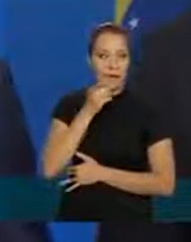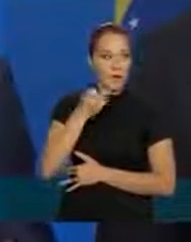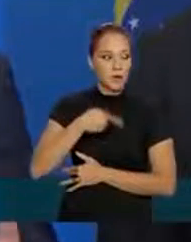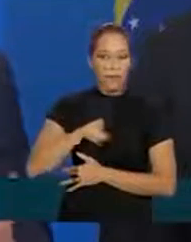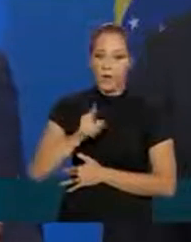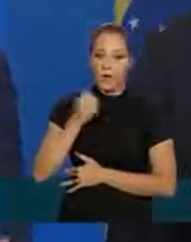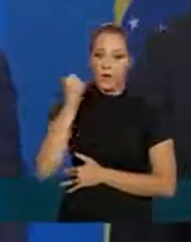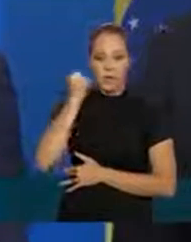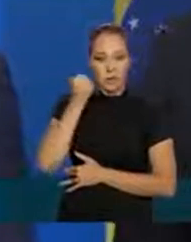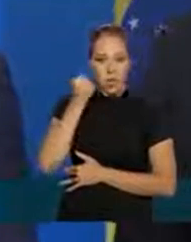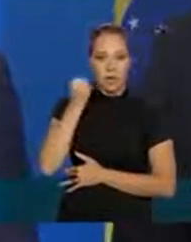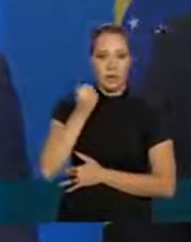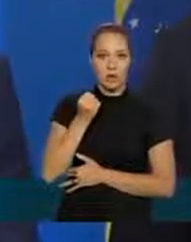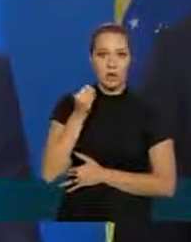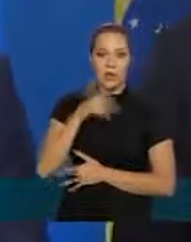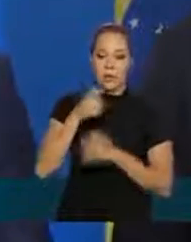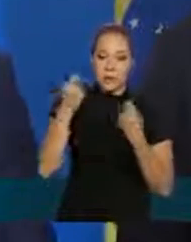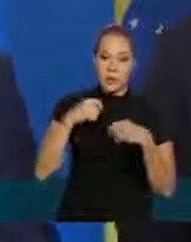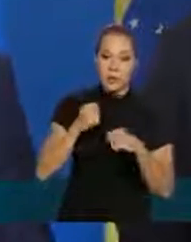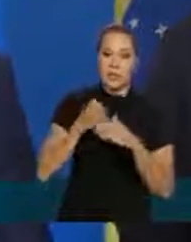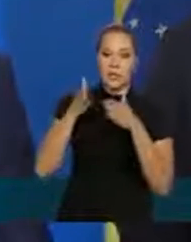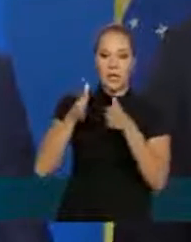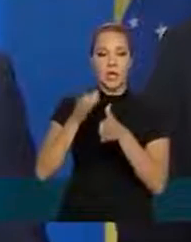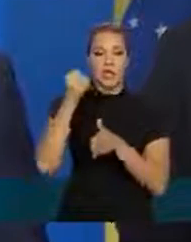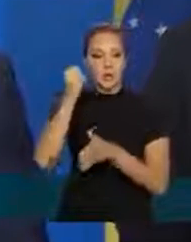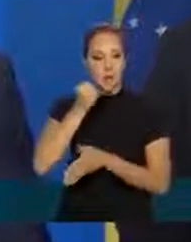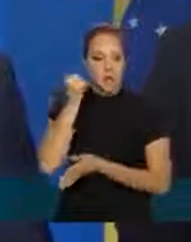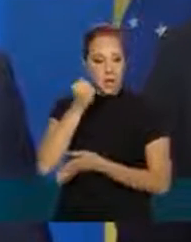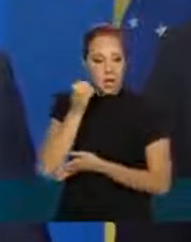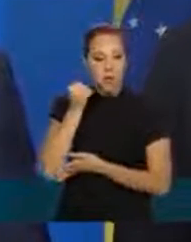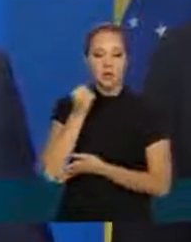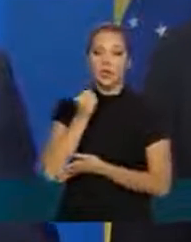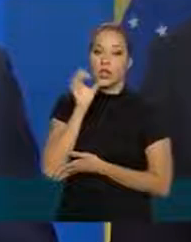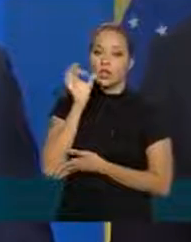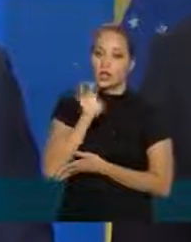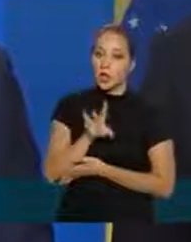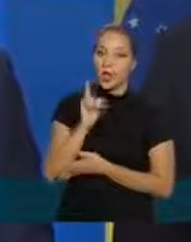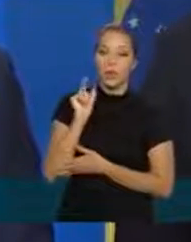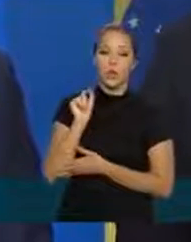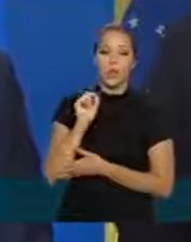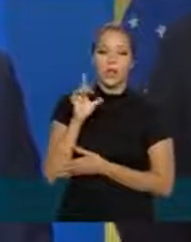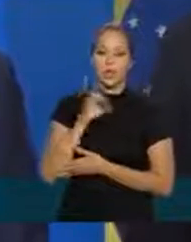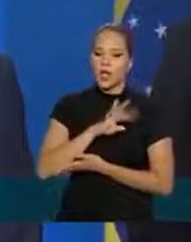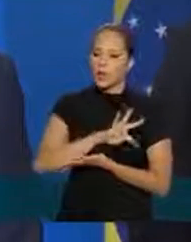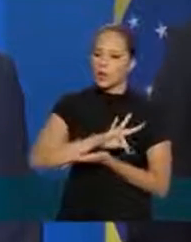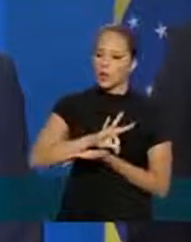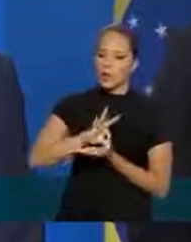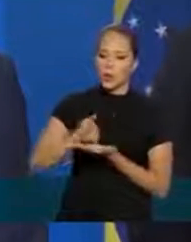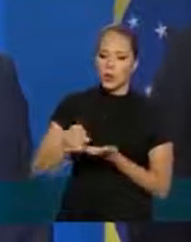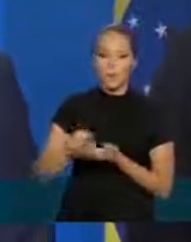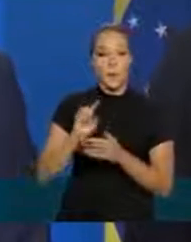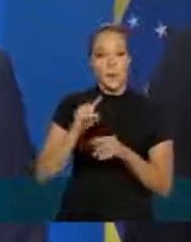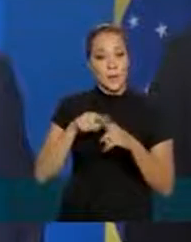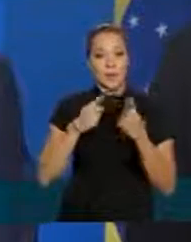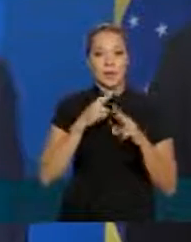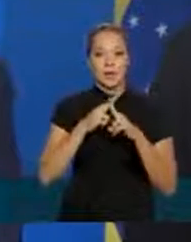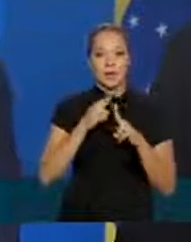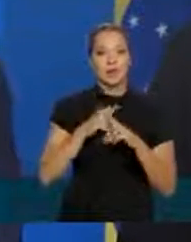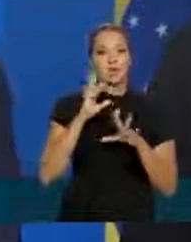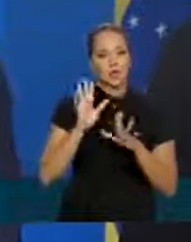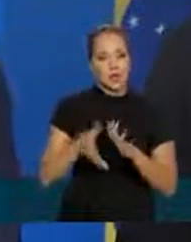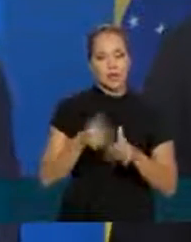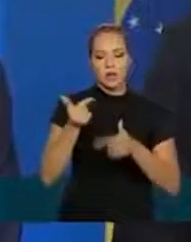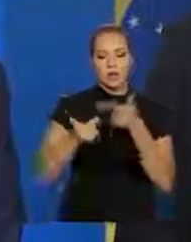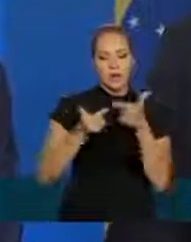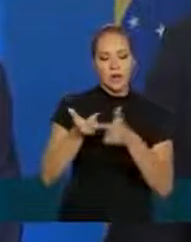verdade ainda tem que chegar ao senado então só essa questão é toda operacional mas de novo a caixa econômica já está